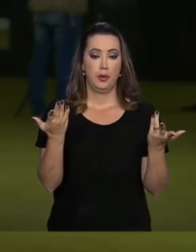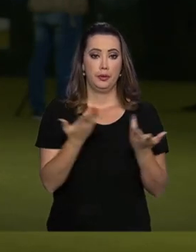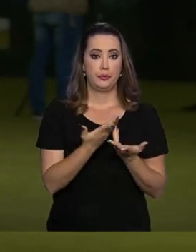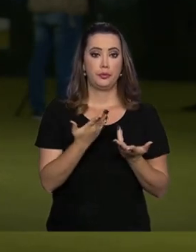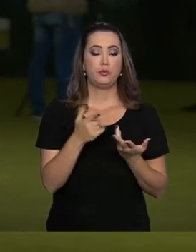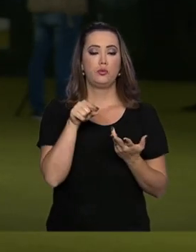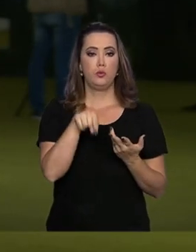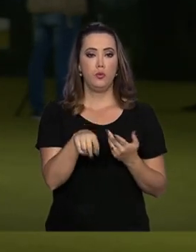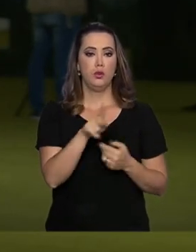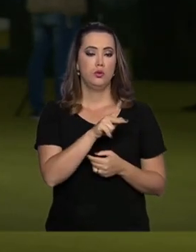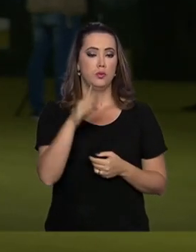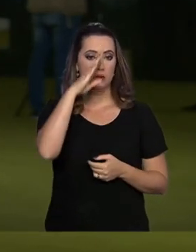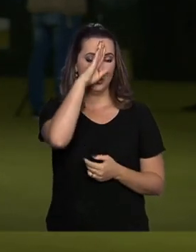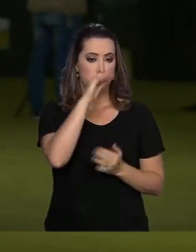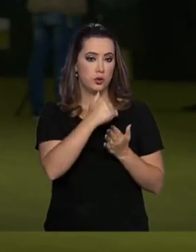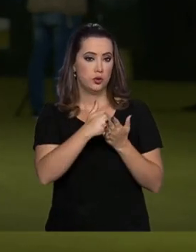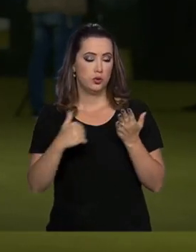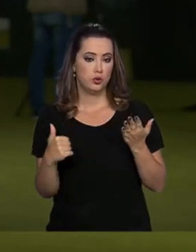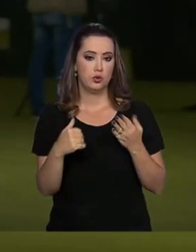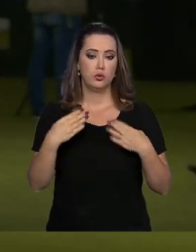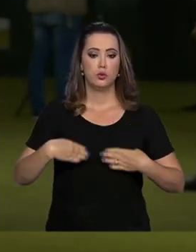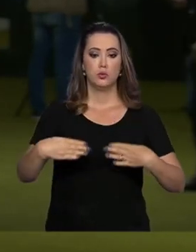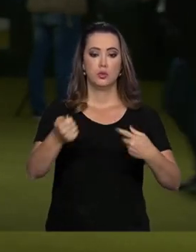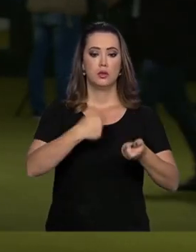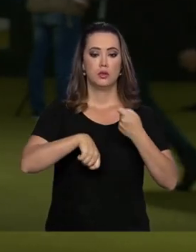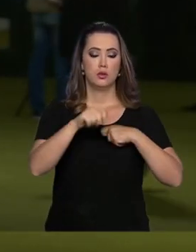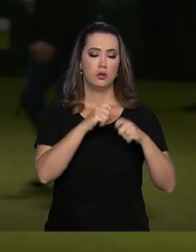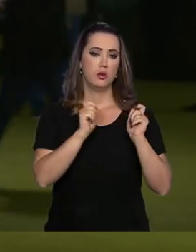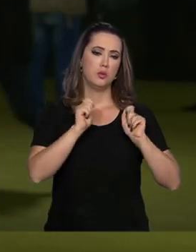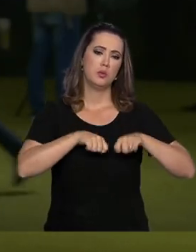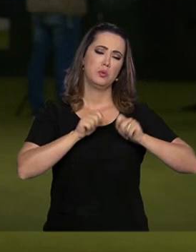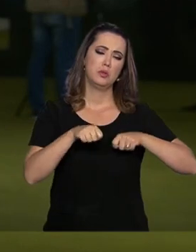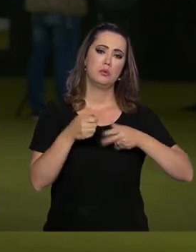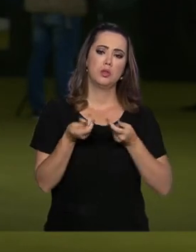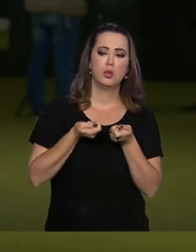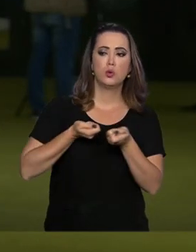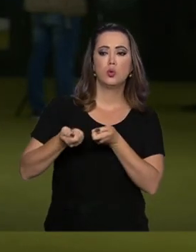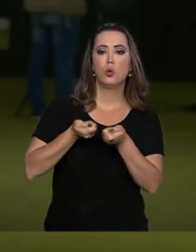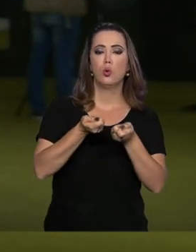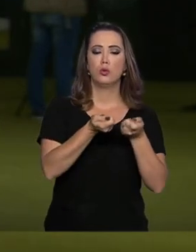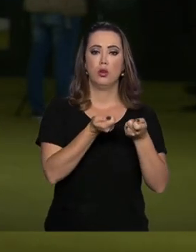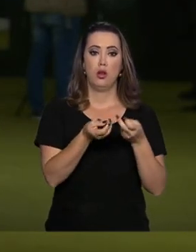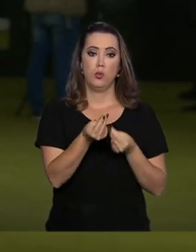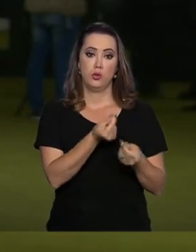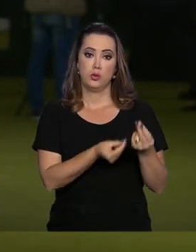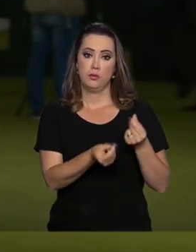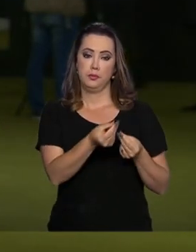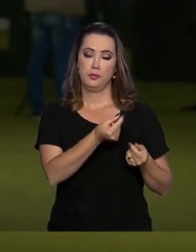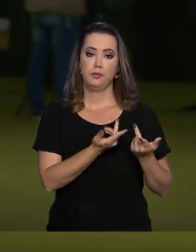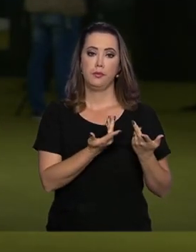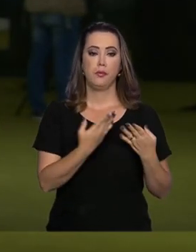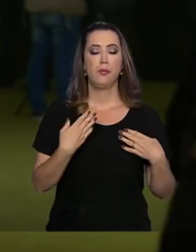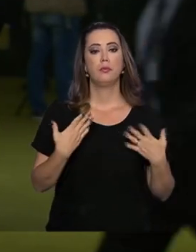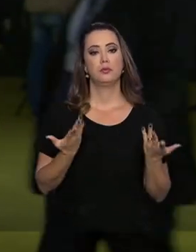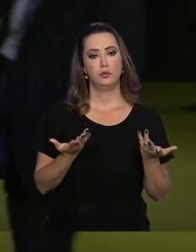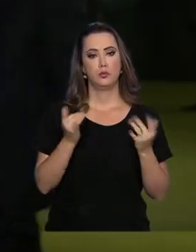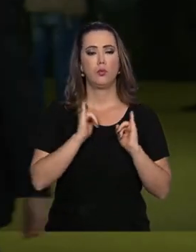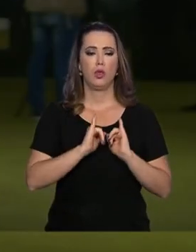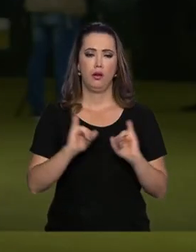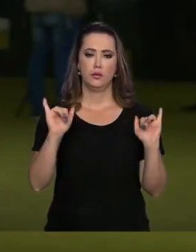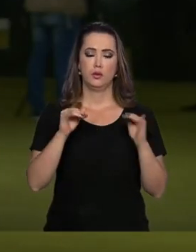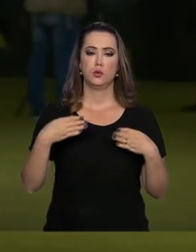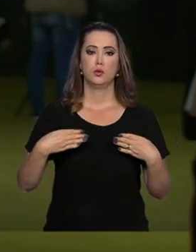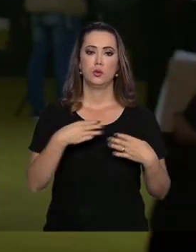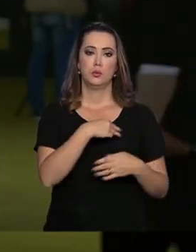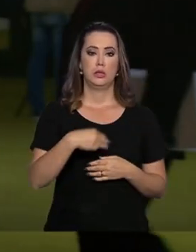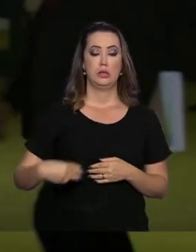por tempo indeterminado, do Ministério da Economia, as competências sobre o orçamento. Em nota, o ministro da Economia, Paulo Guedes,